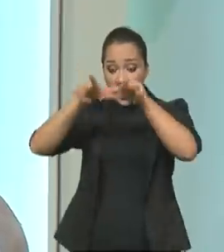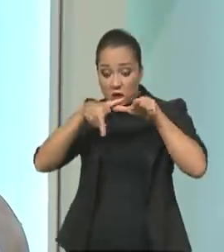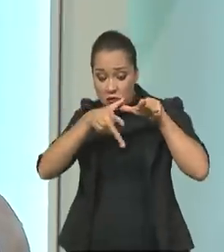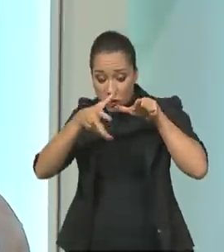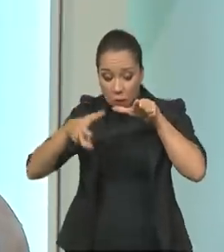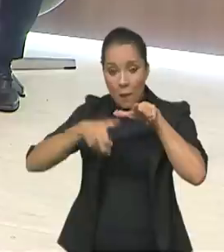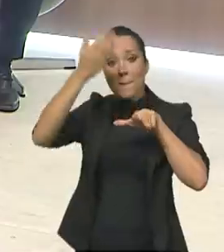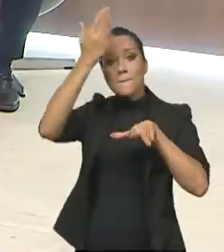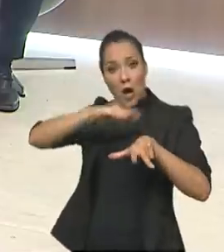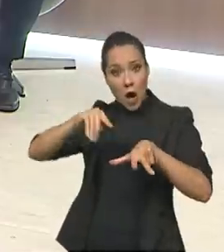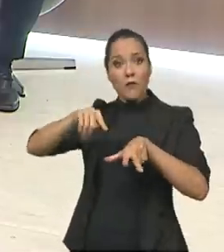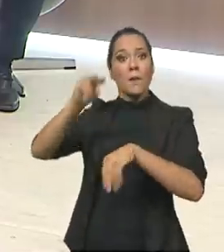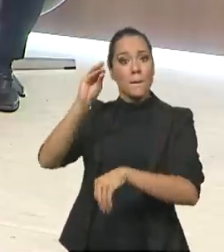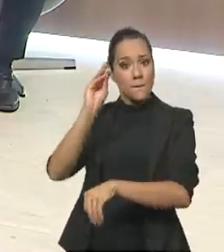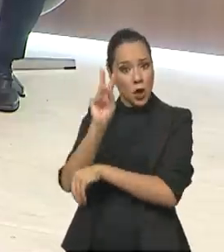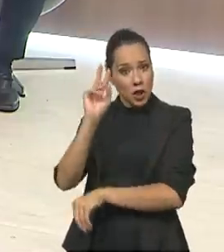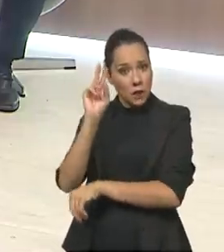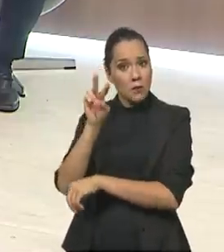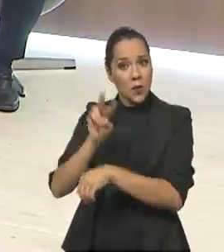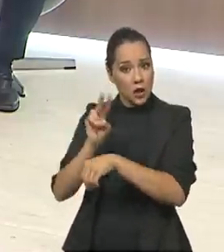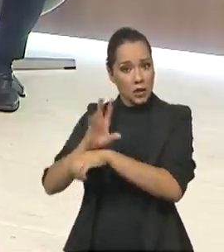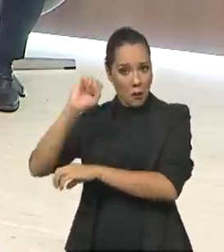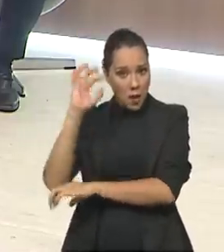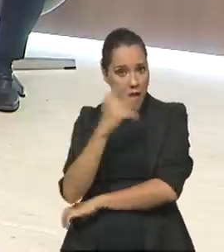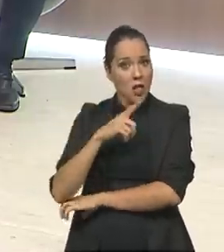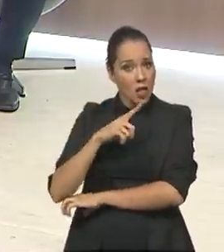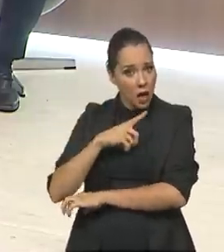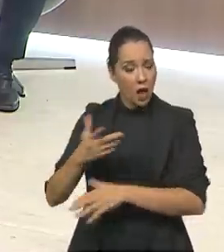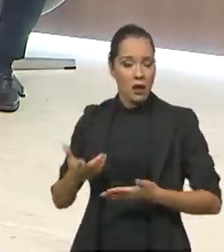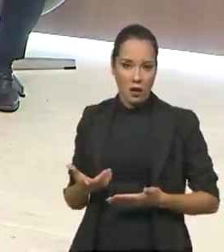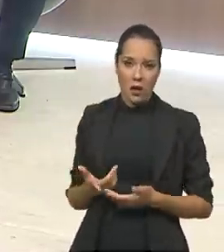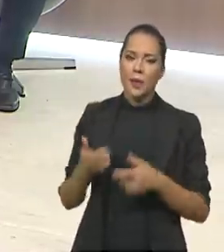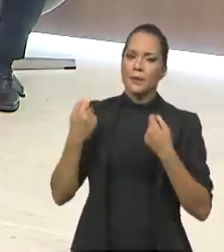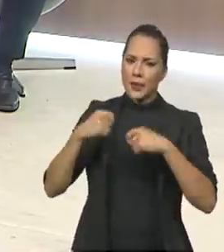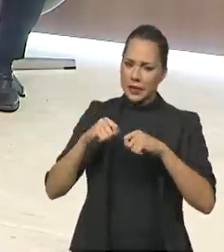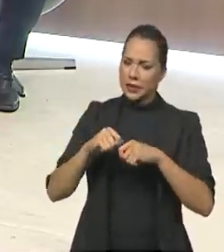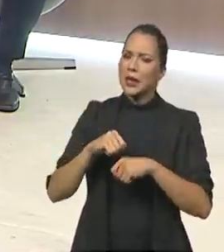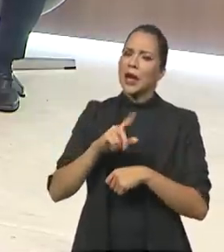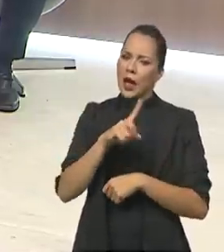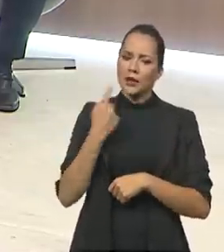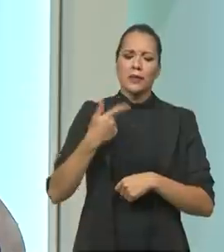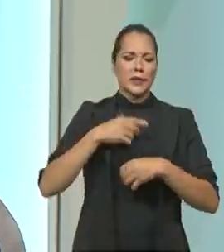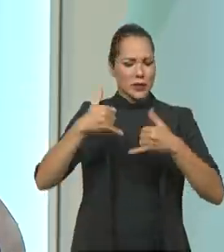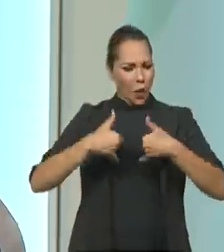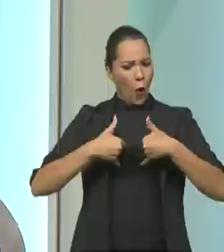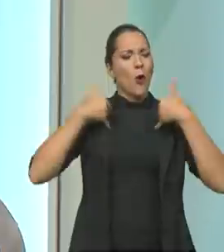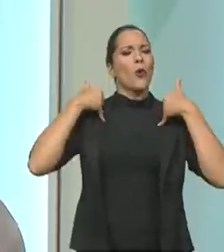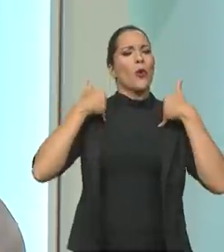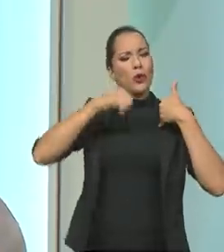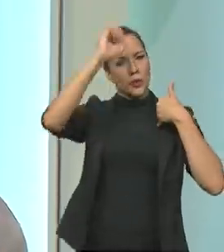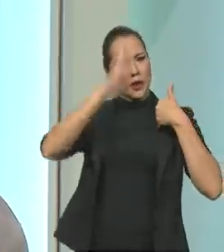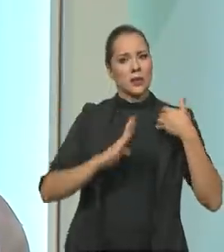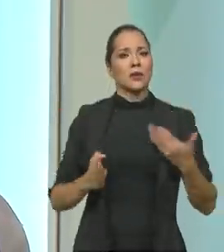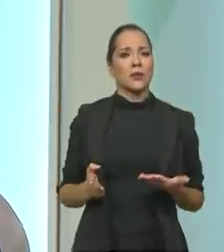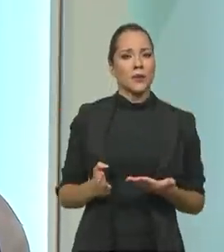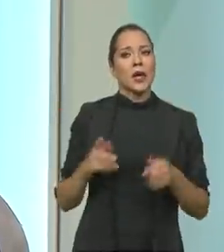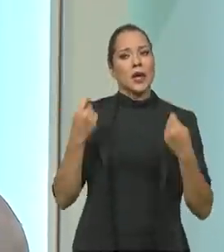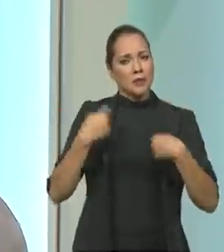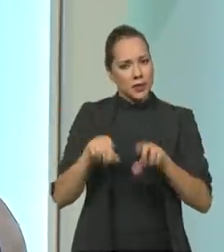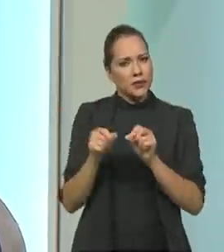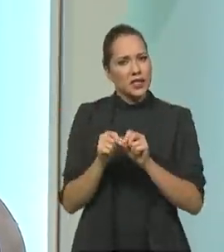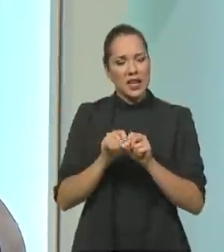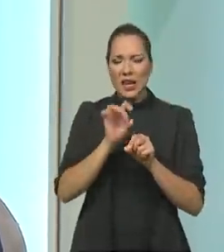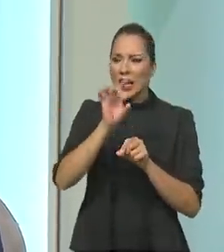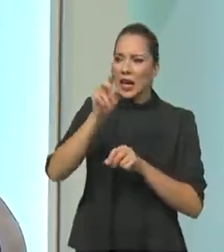o nosso índice de preservação. Então, a gente tem sim que ter orgulho do nosso país e nós temos que fazer com que